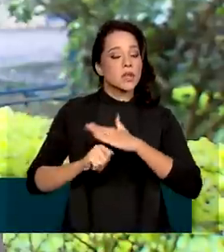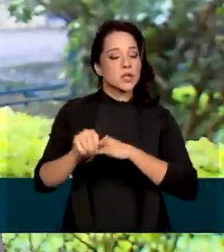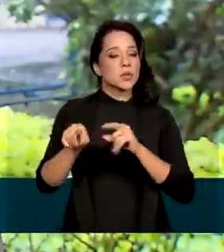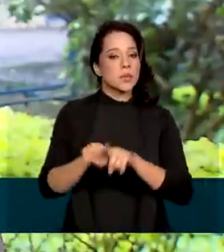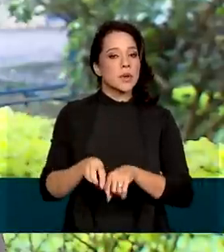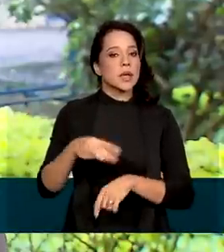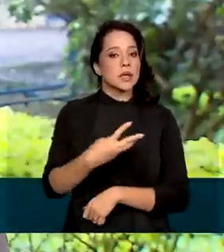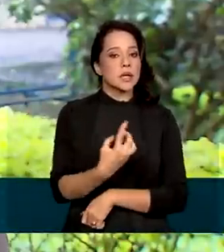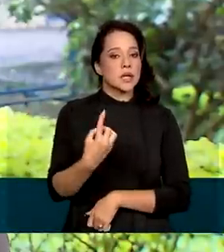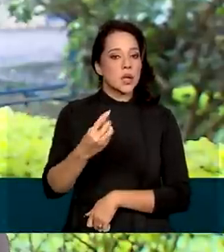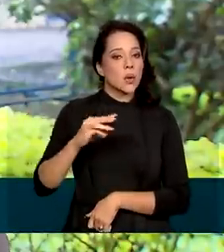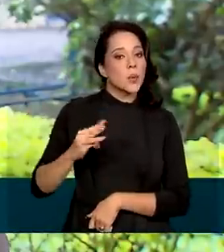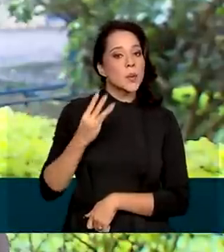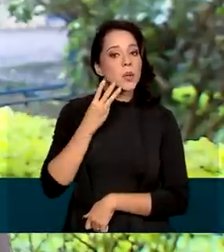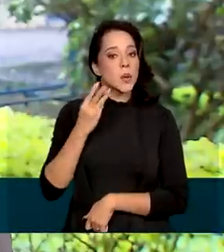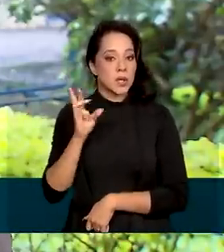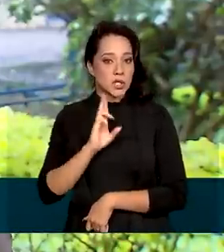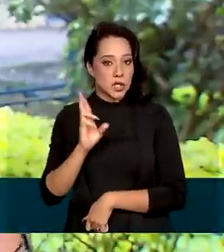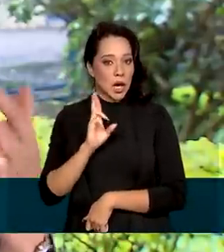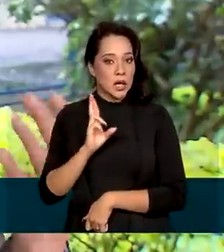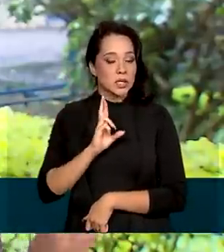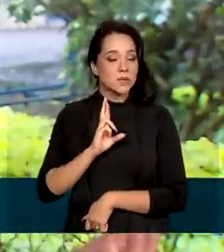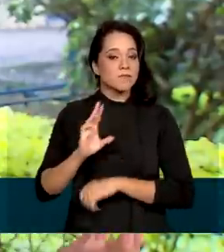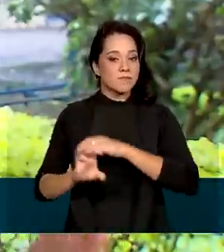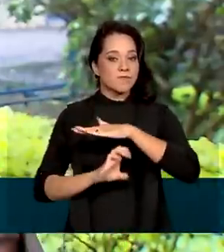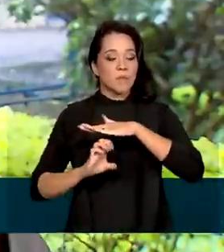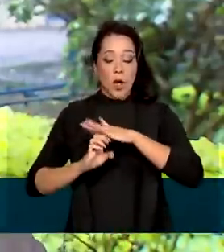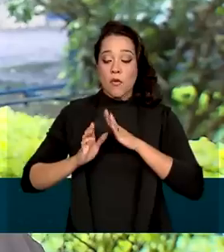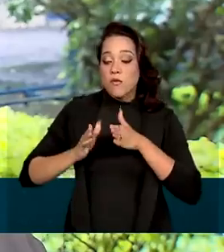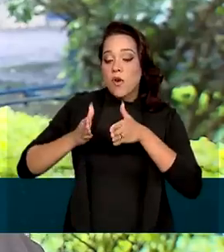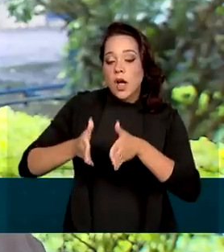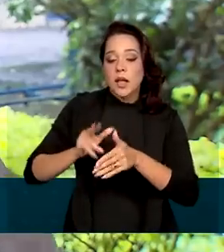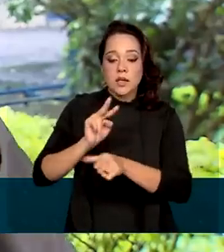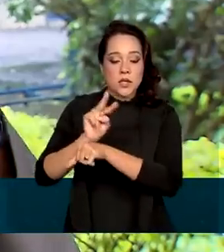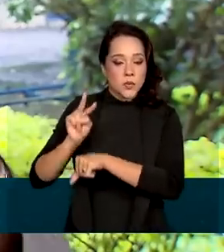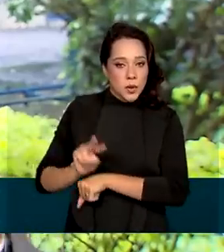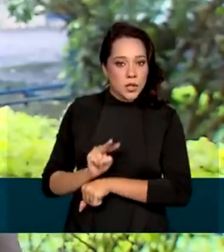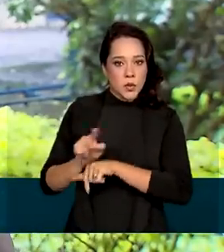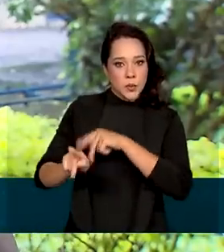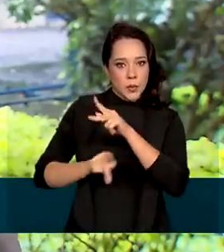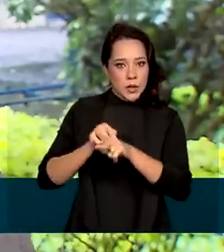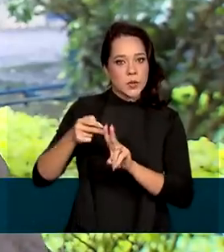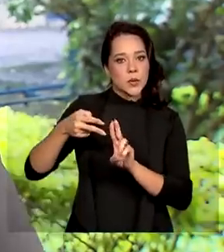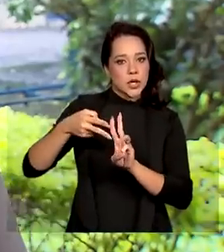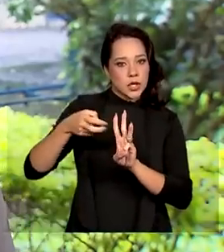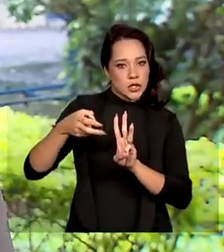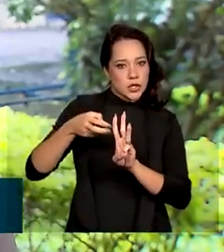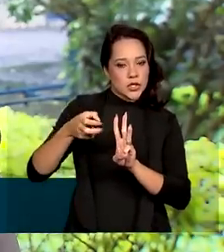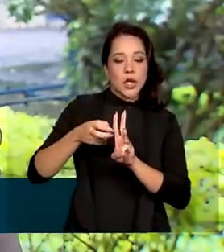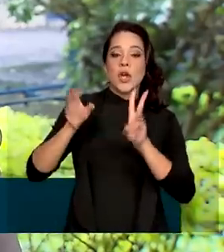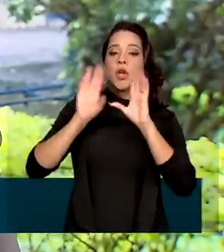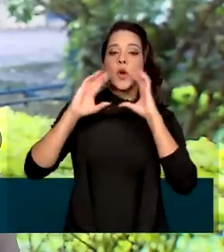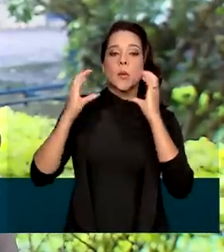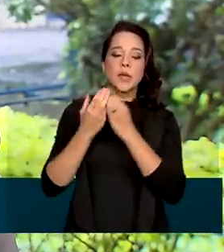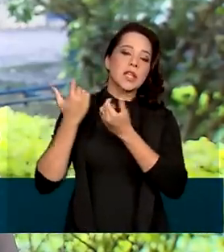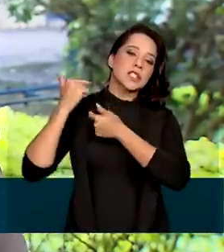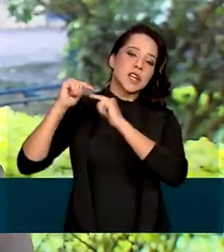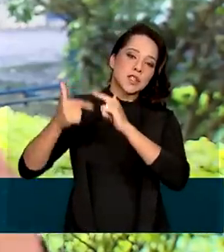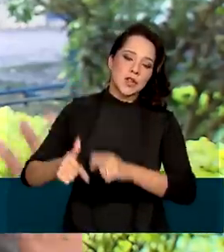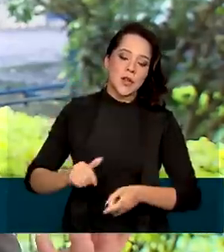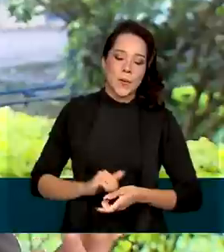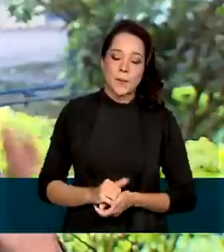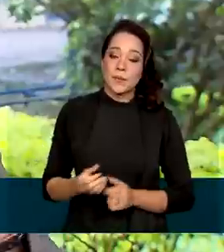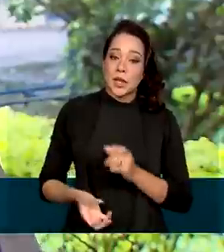de 31 milhões de reais em iniciativas voltadas à proteção dos povos indígenas e comunidades tradicionais.